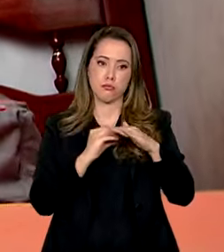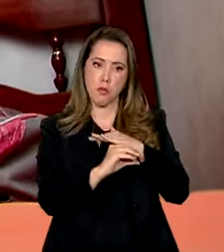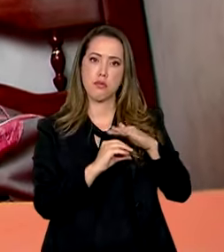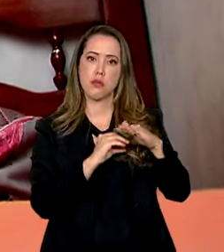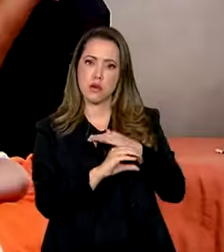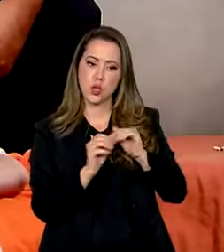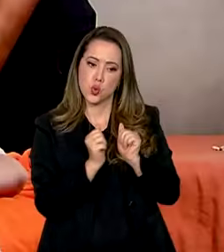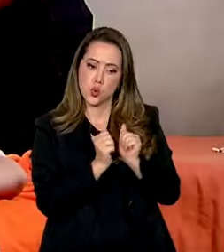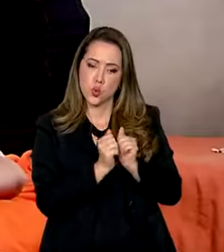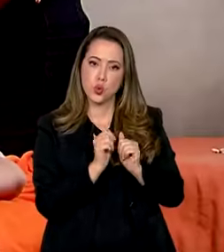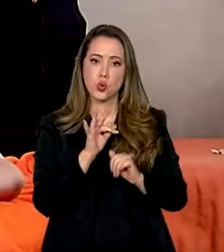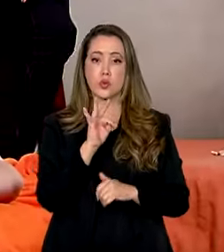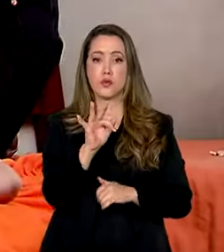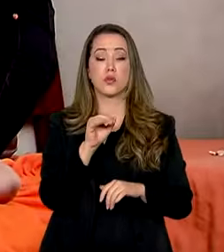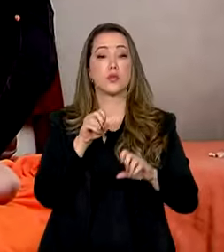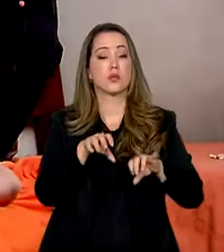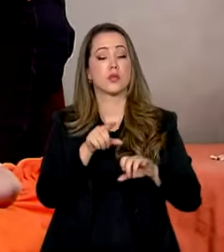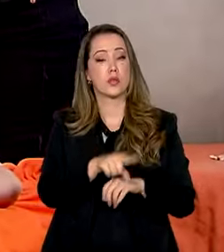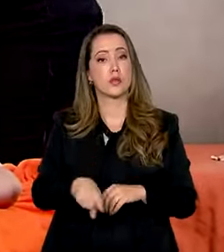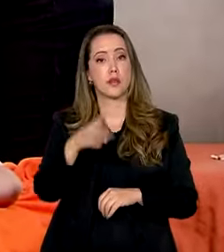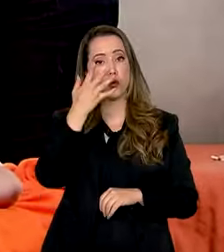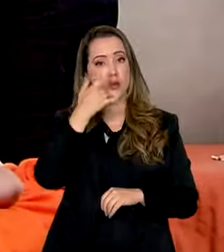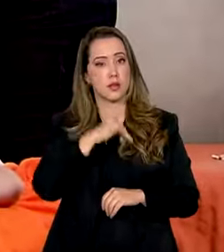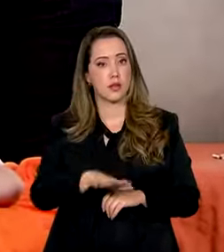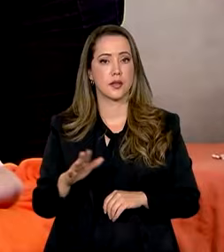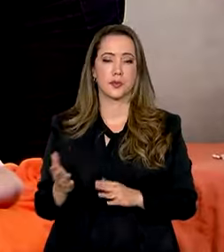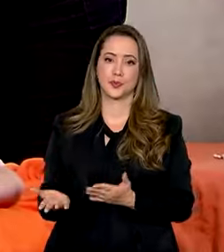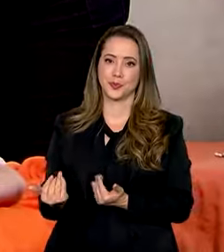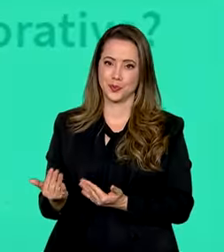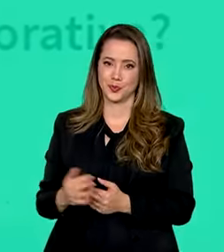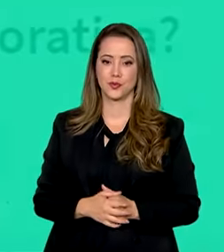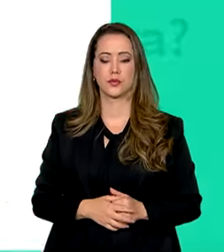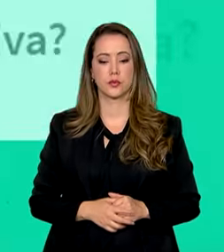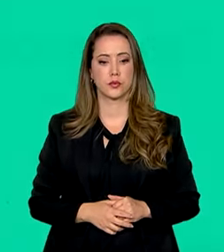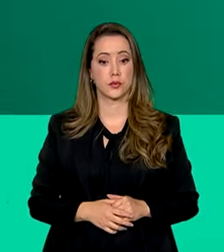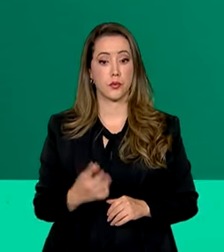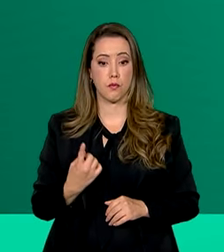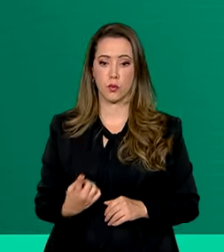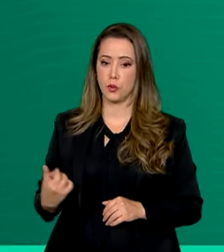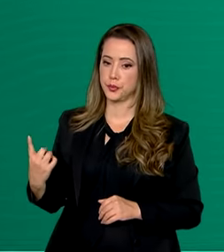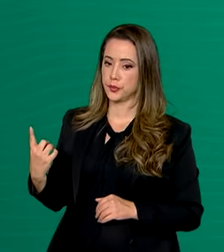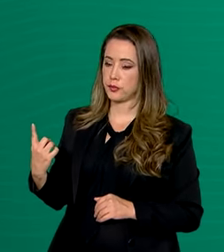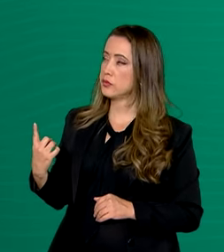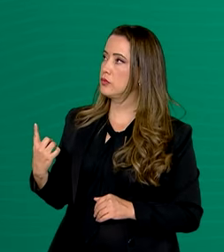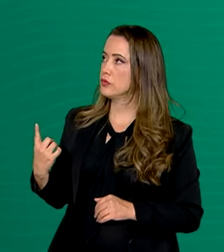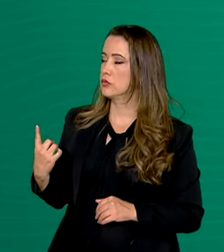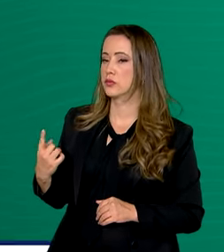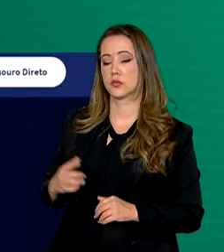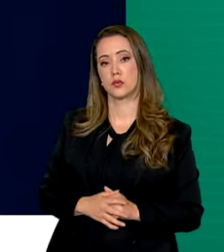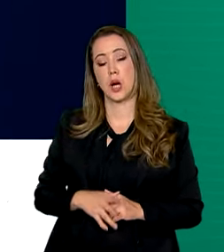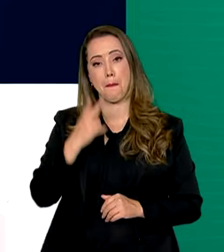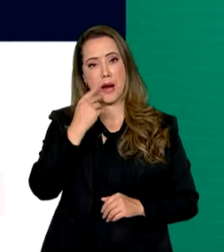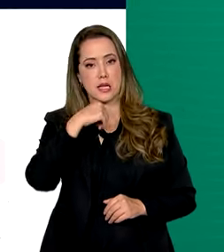coletivamente no futuro educacional de crianças e adolescentes. Com o Tesouro Direto coletivo, os